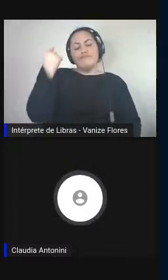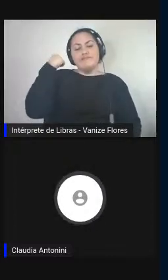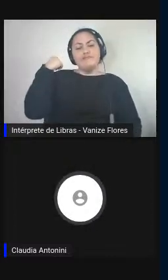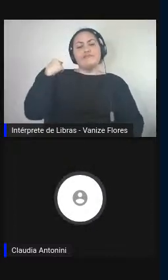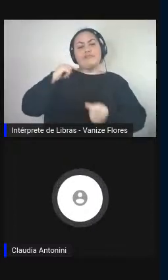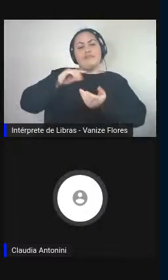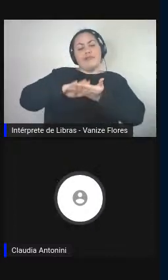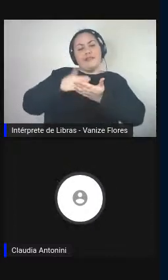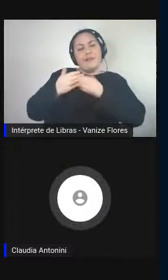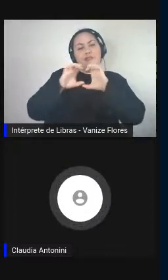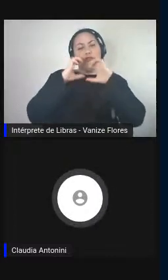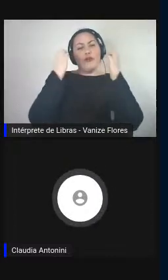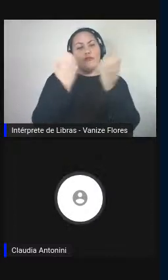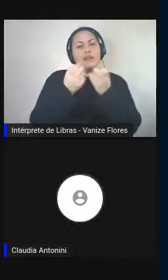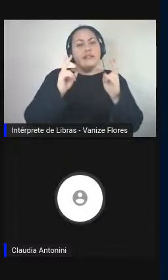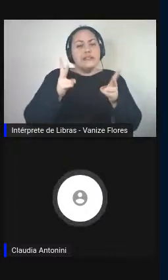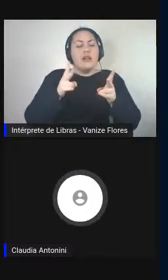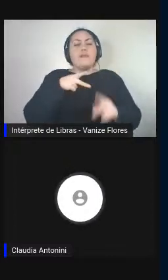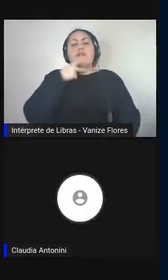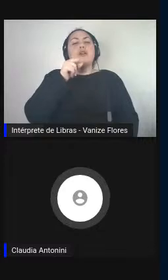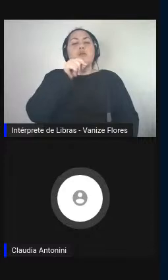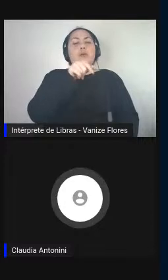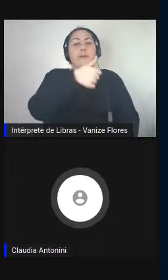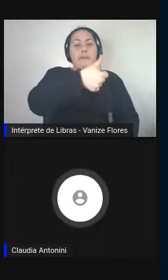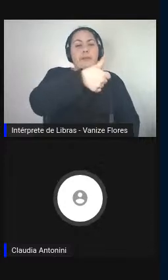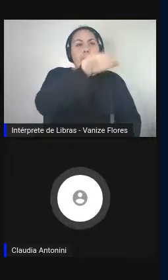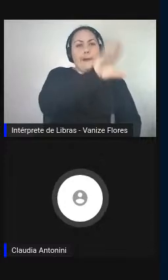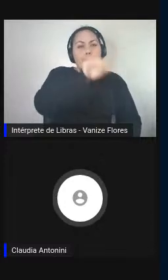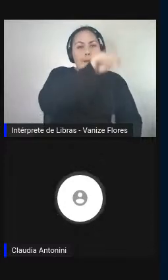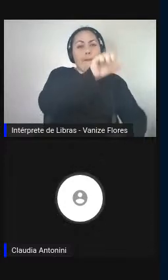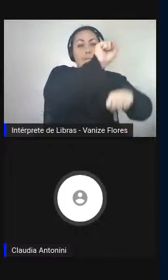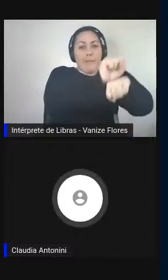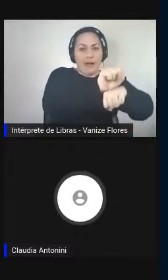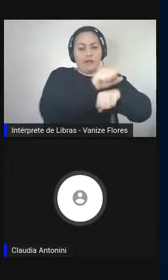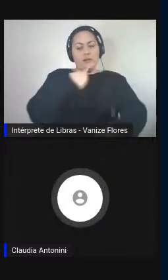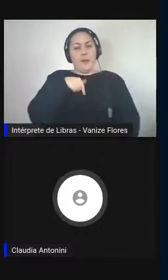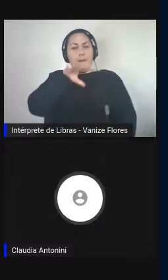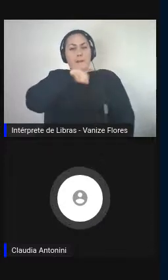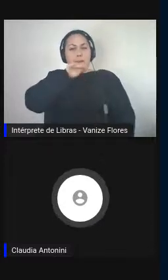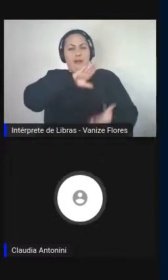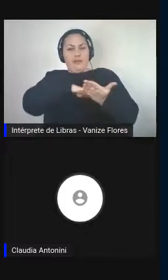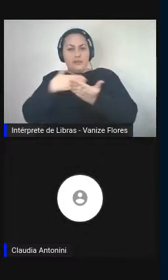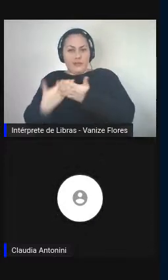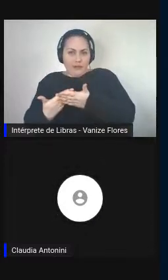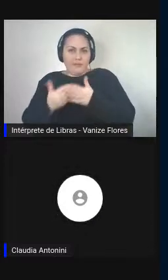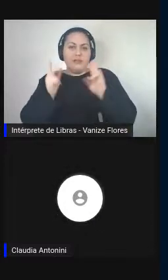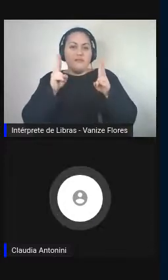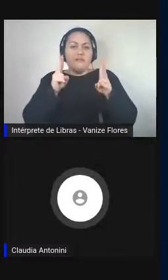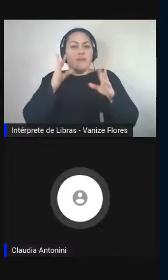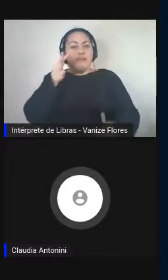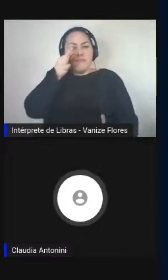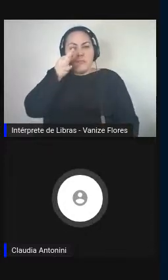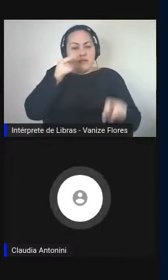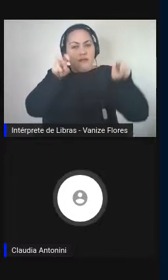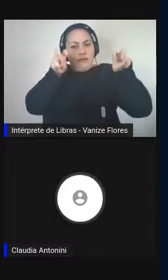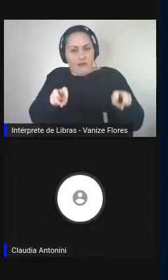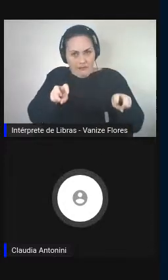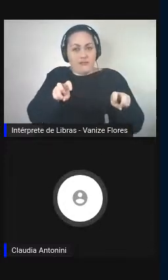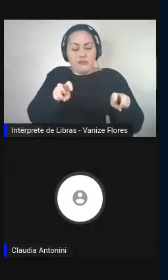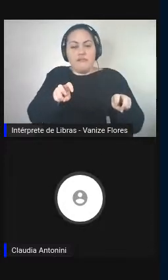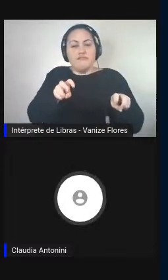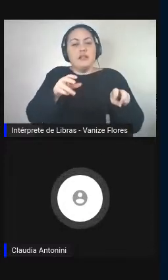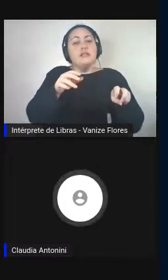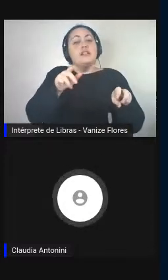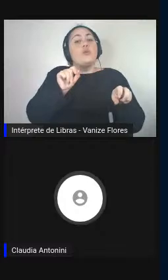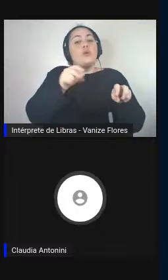trabalhava em consecutiva, então, presença direta com seu interlocutor, foi removido da